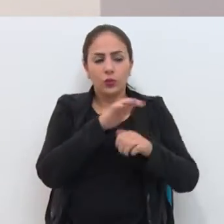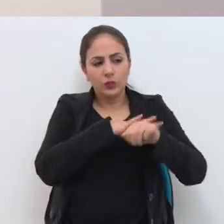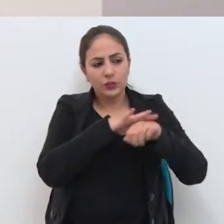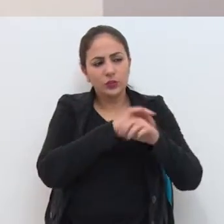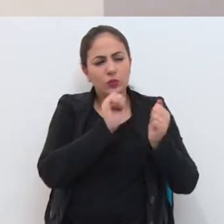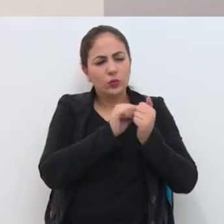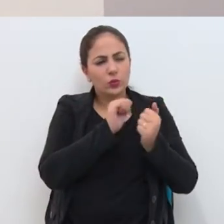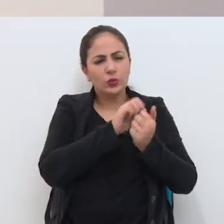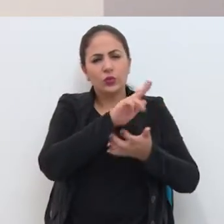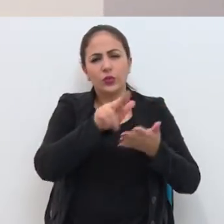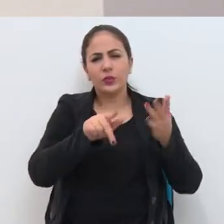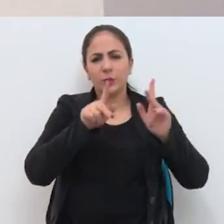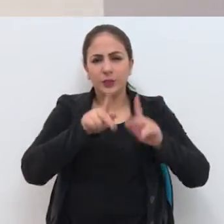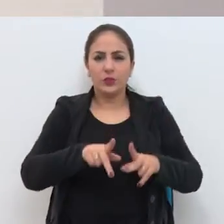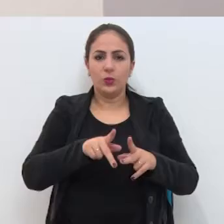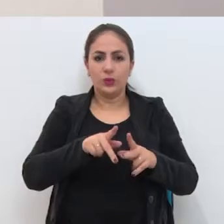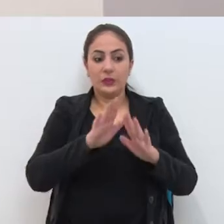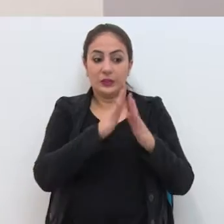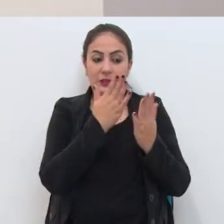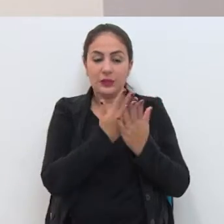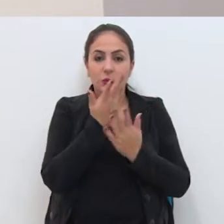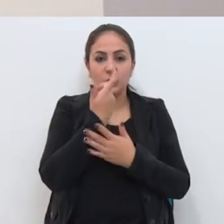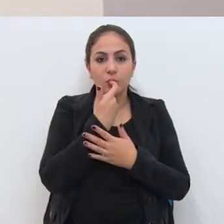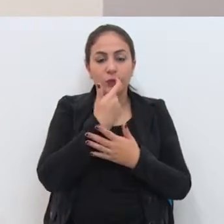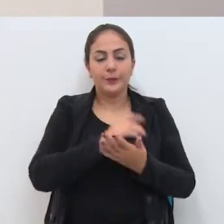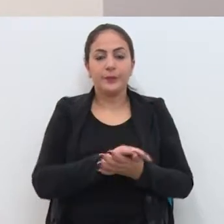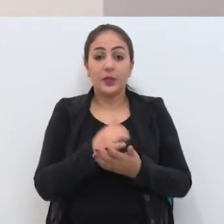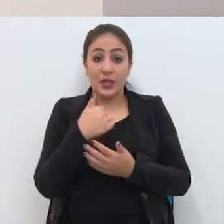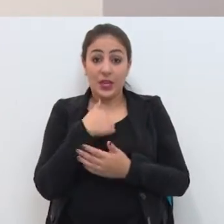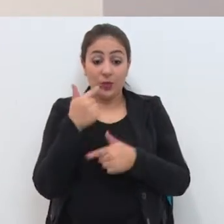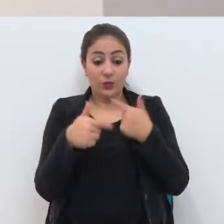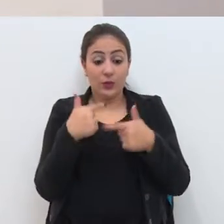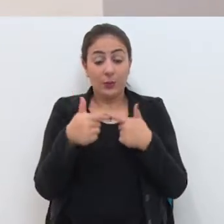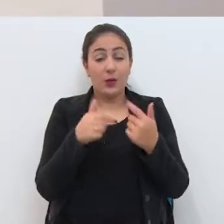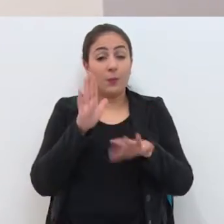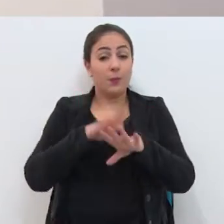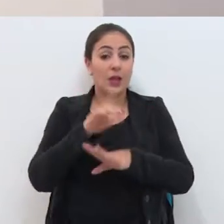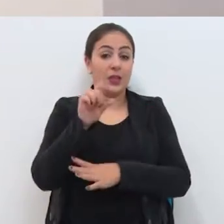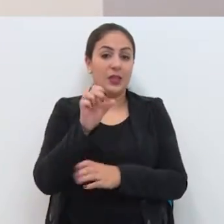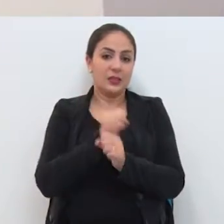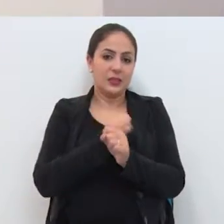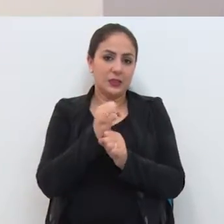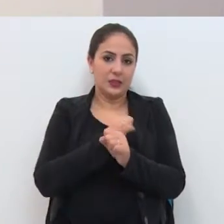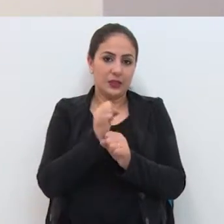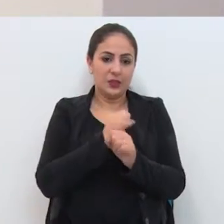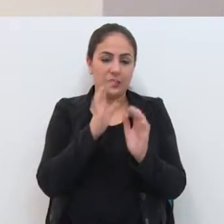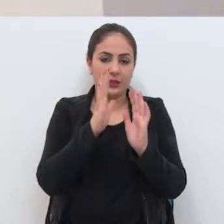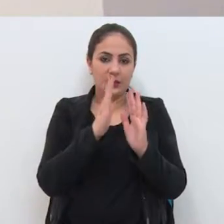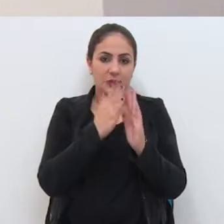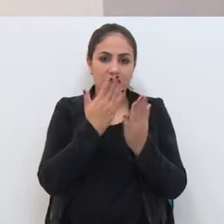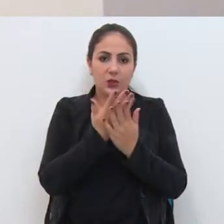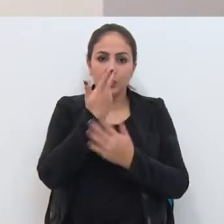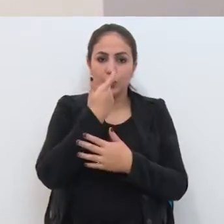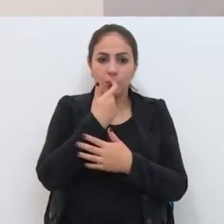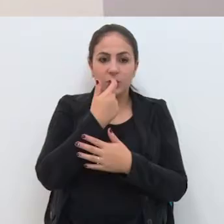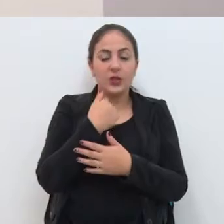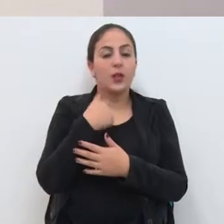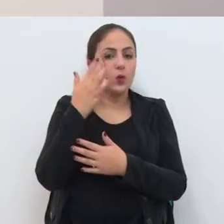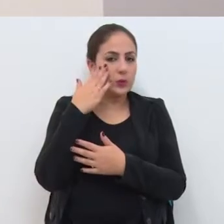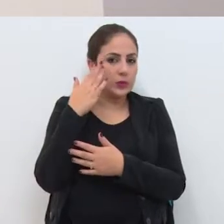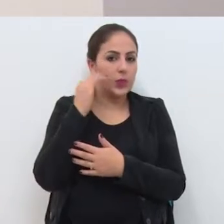as diretoras das escolinhas Eu trabalho já há mais de 10 anos Em escolinha infantil E sei da fundamental